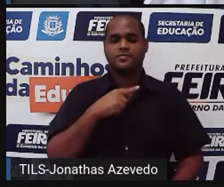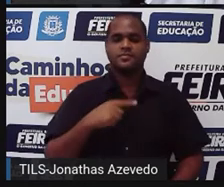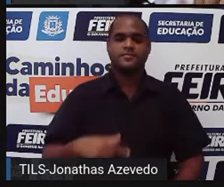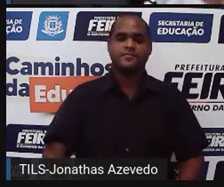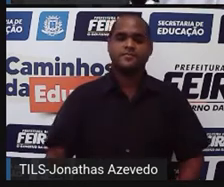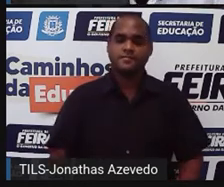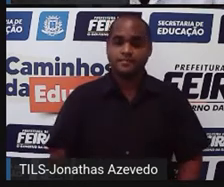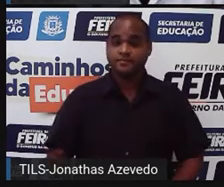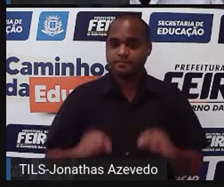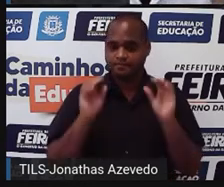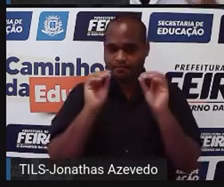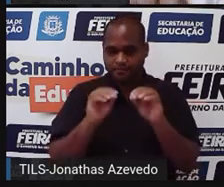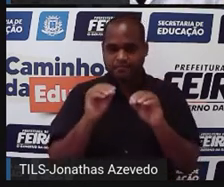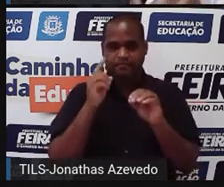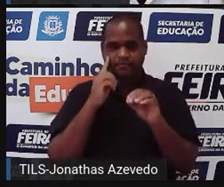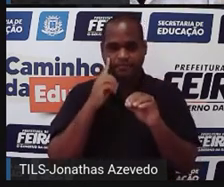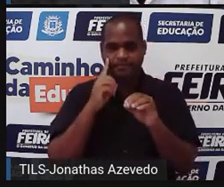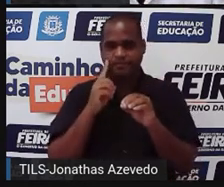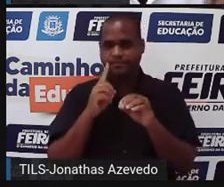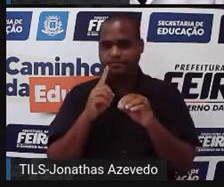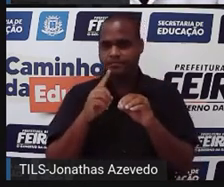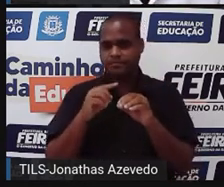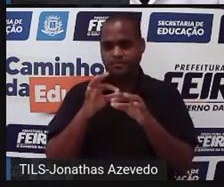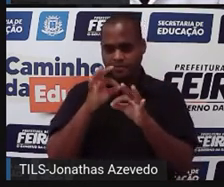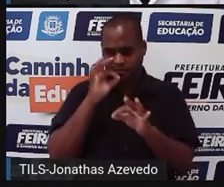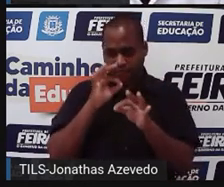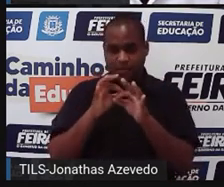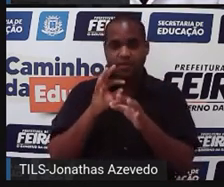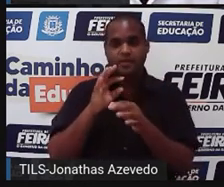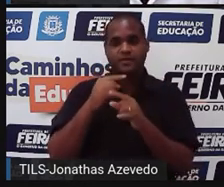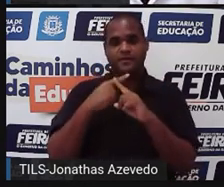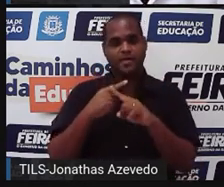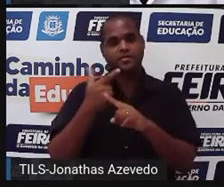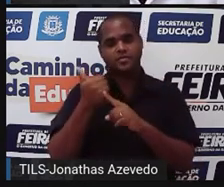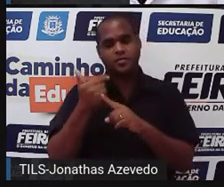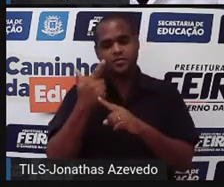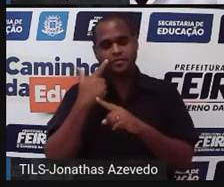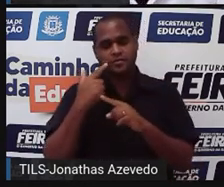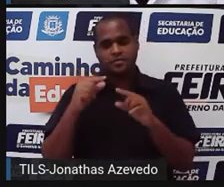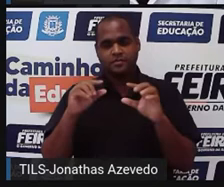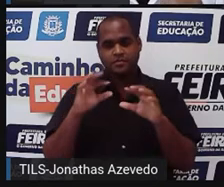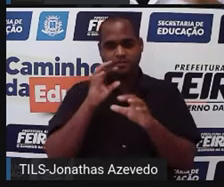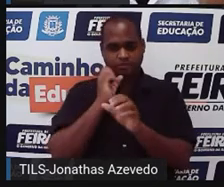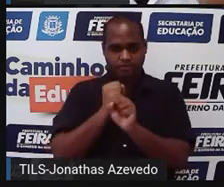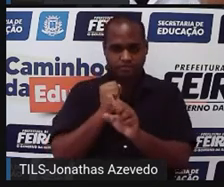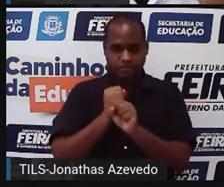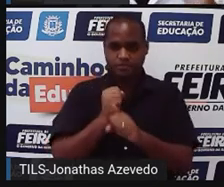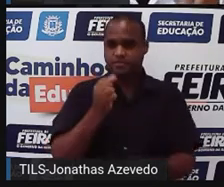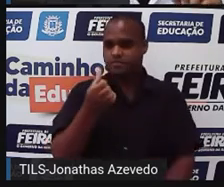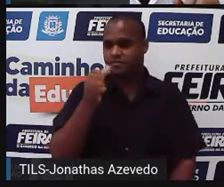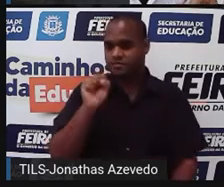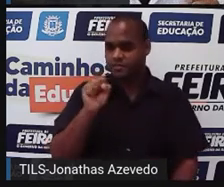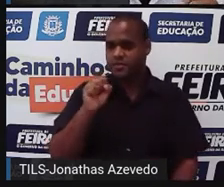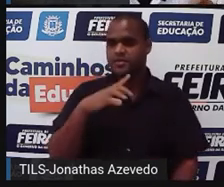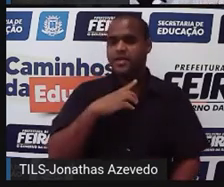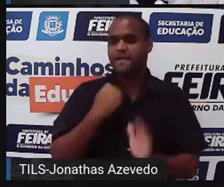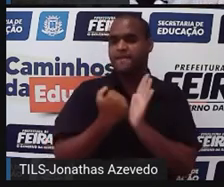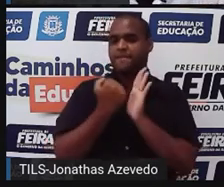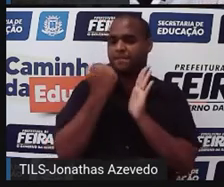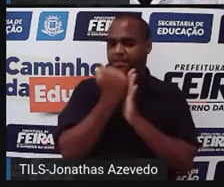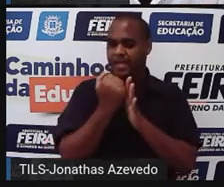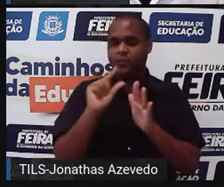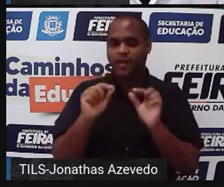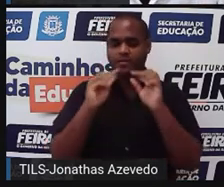E aí eu coloquei ali o cubos vezes doze entre parênteses, só que para dar os sessenta e oito canudos tem que colocar mais as